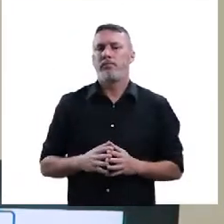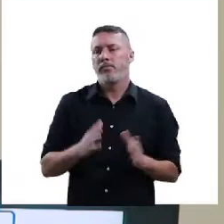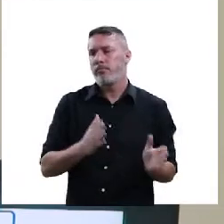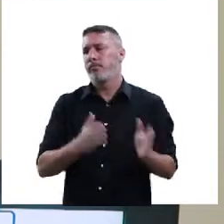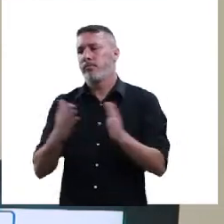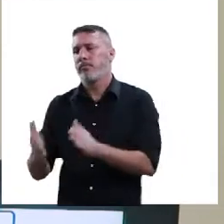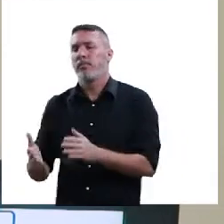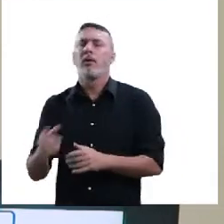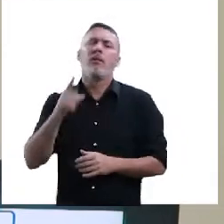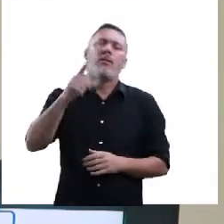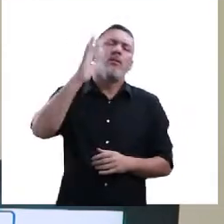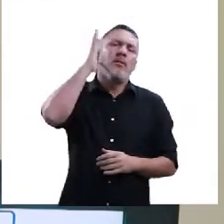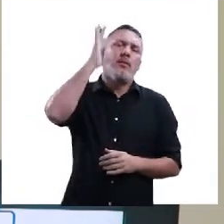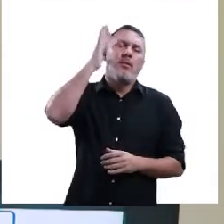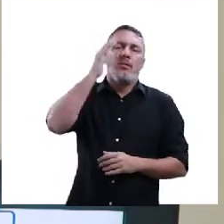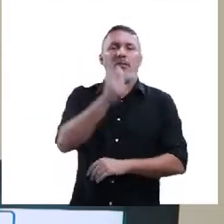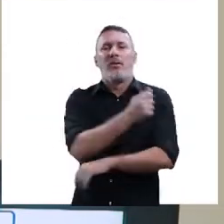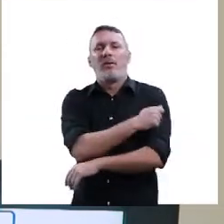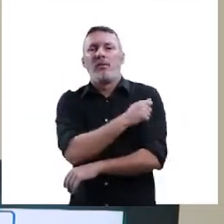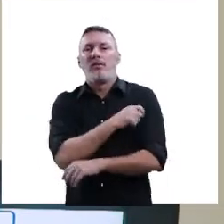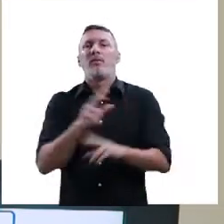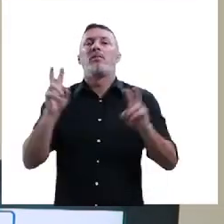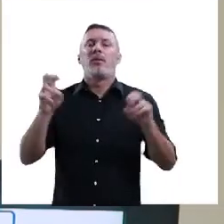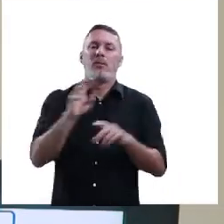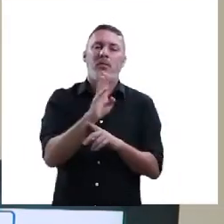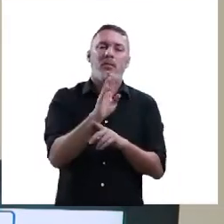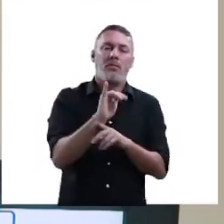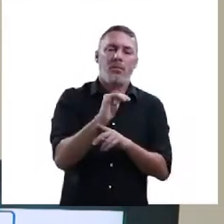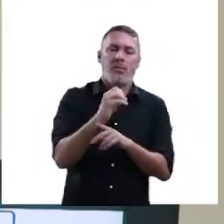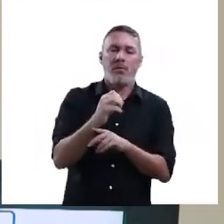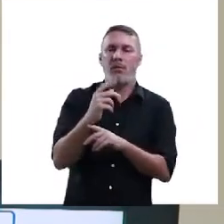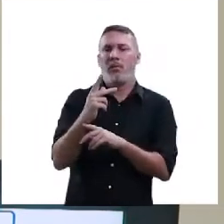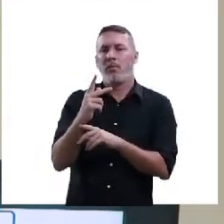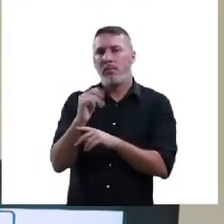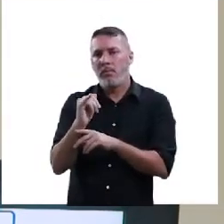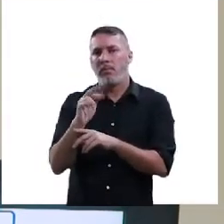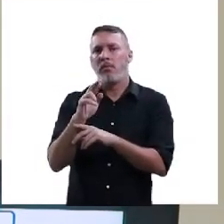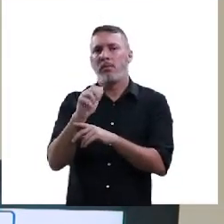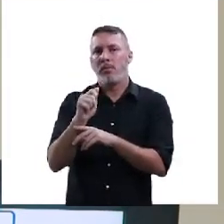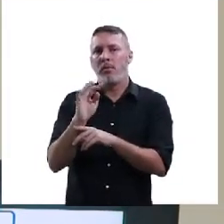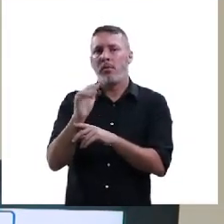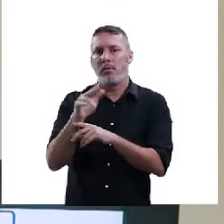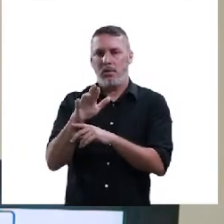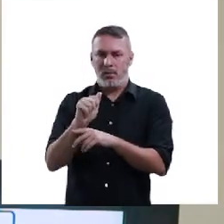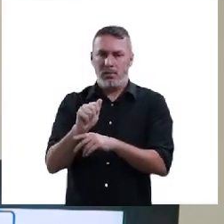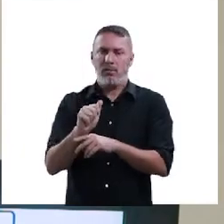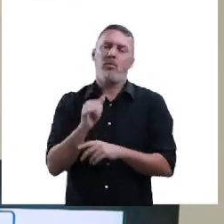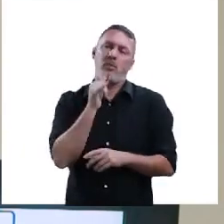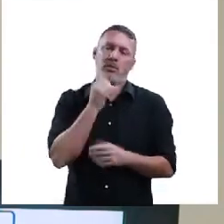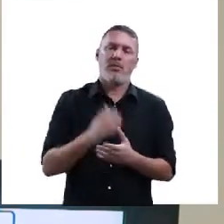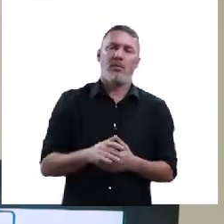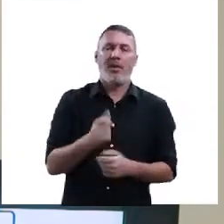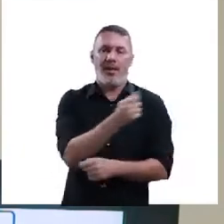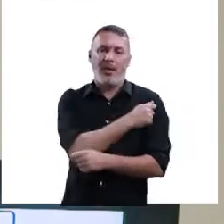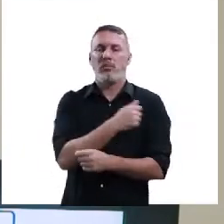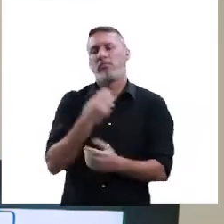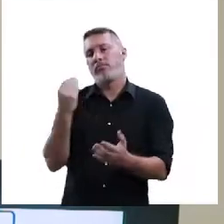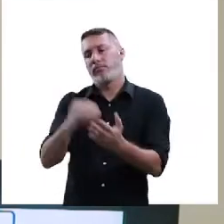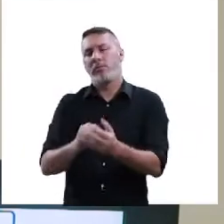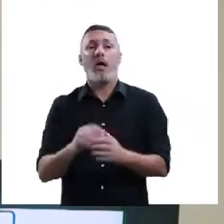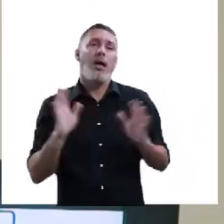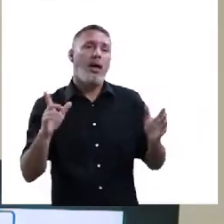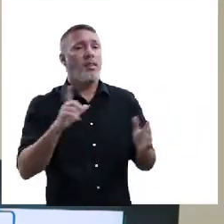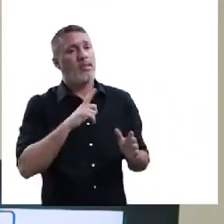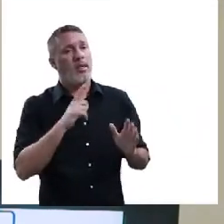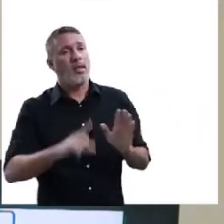aluno A, foi lá e colocou uma lei, que não tratava bioperataria. Poxa, mas ele colocou uma lei, mas que não trata bioperataria. E você,